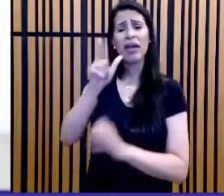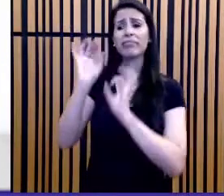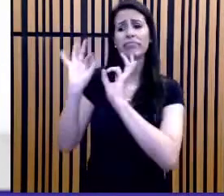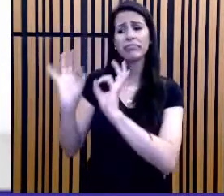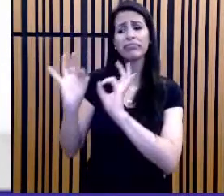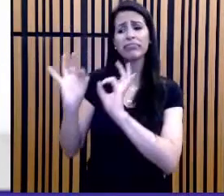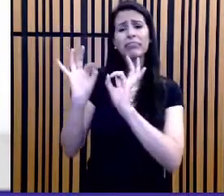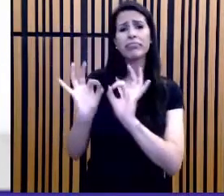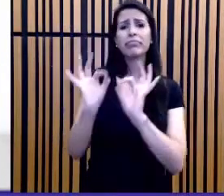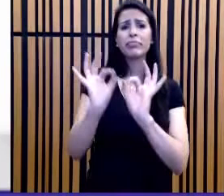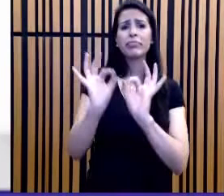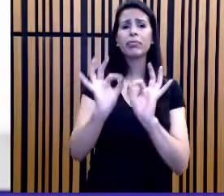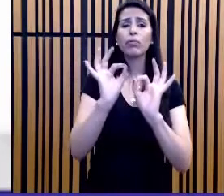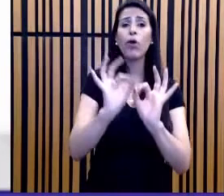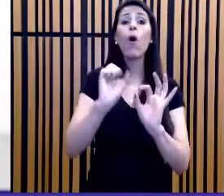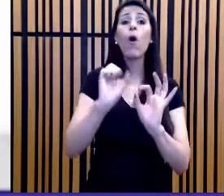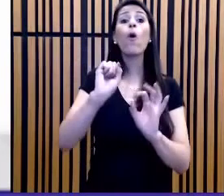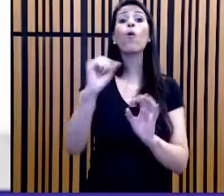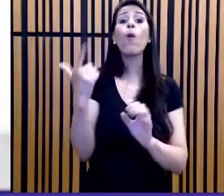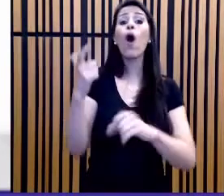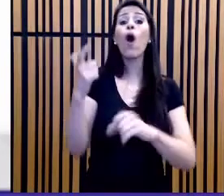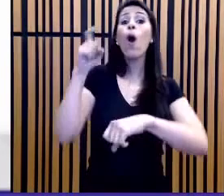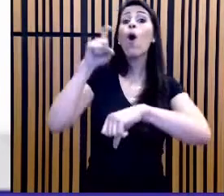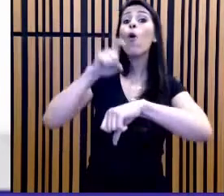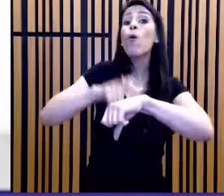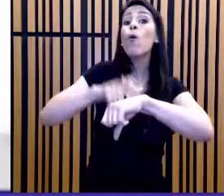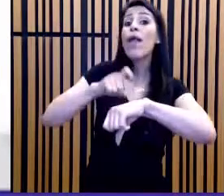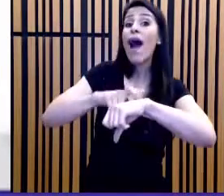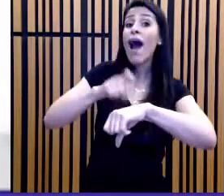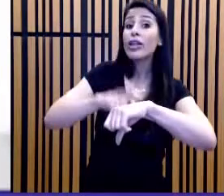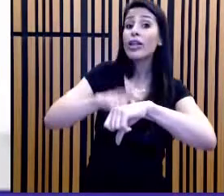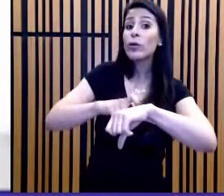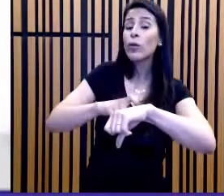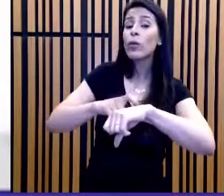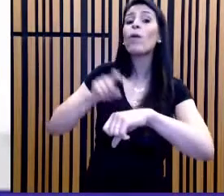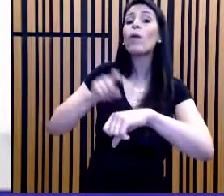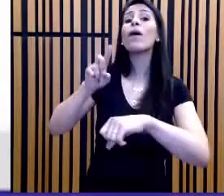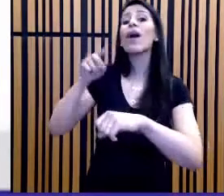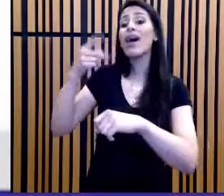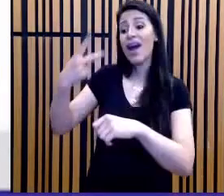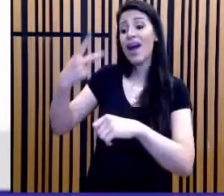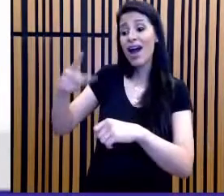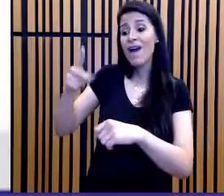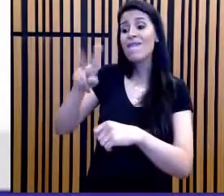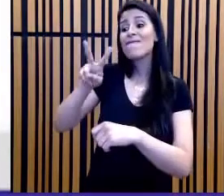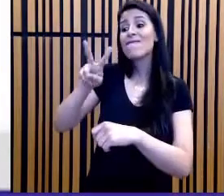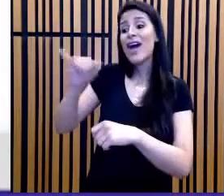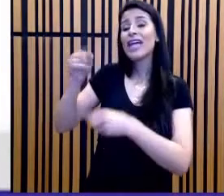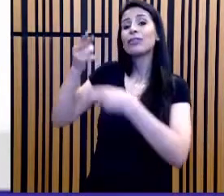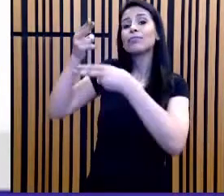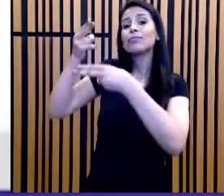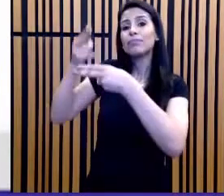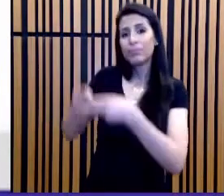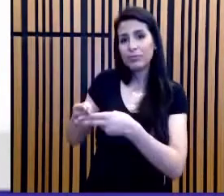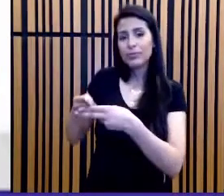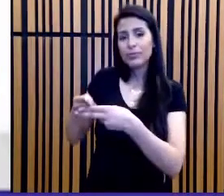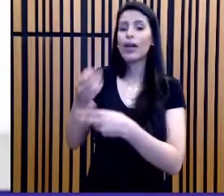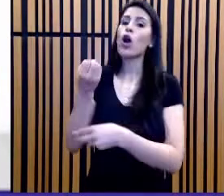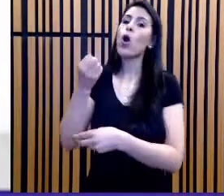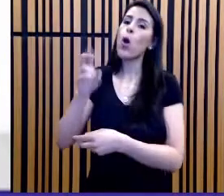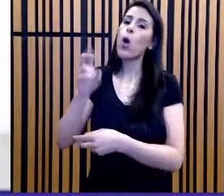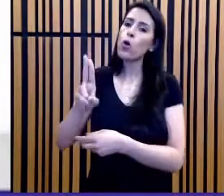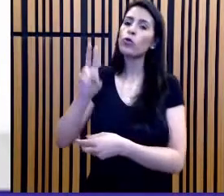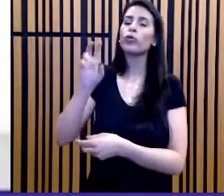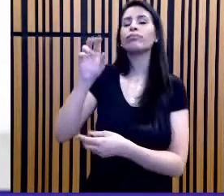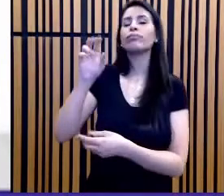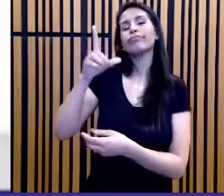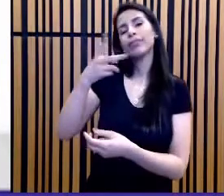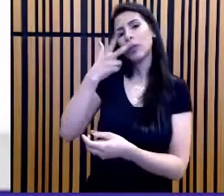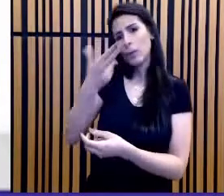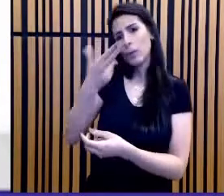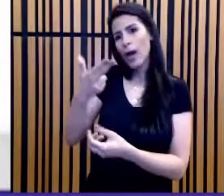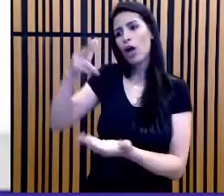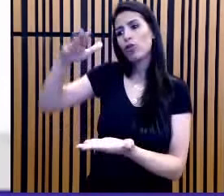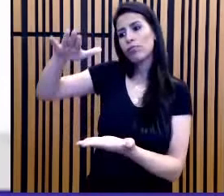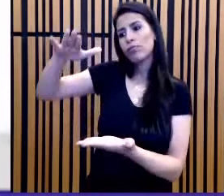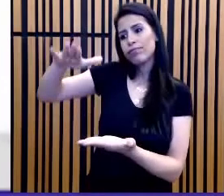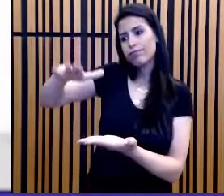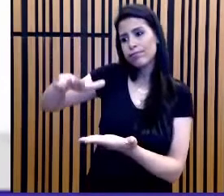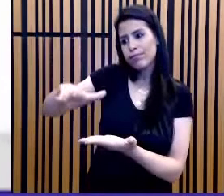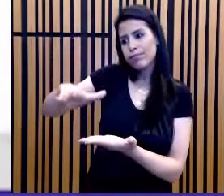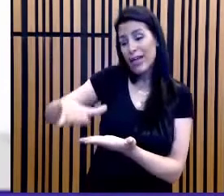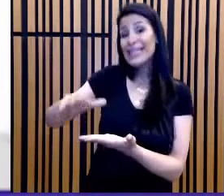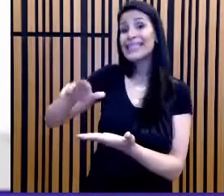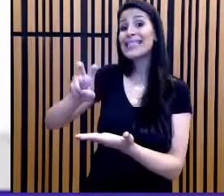dispositivo eletrônico interromperá o funcionamento. Em outras palavras, a que horas? O volume da caixa terá atingido 5% do volume